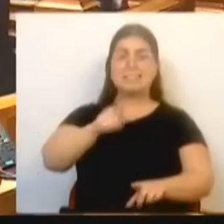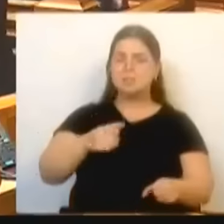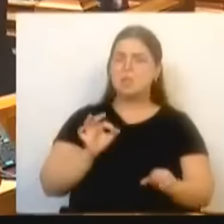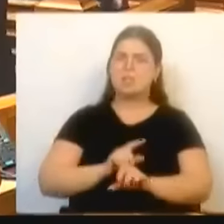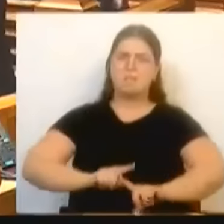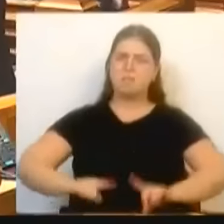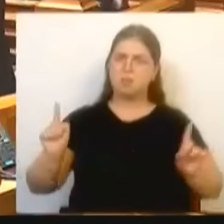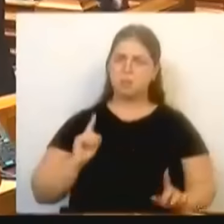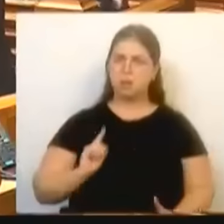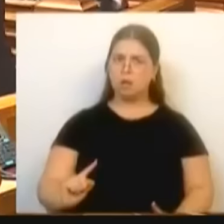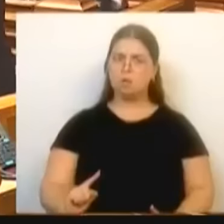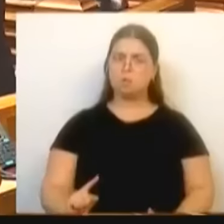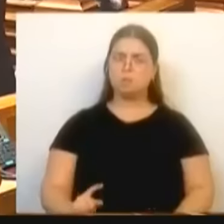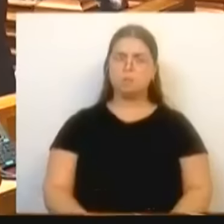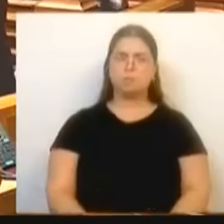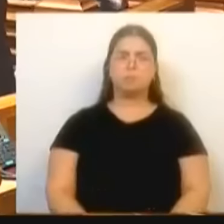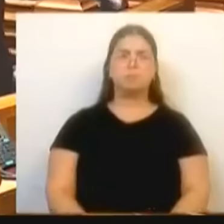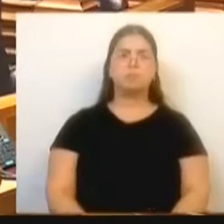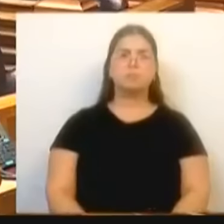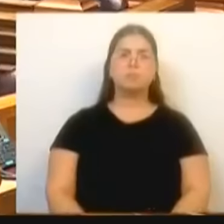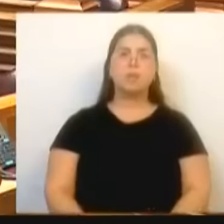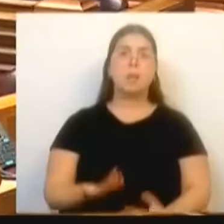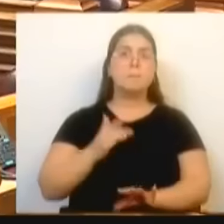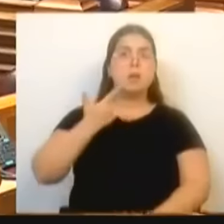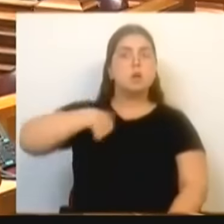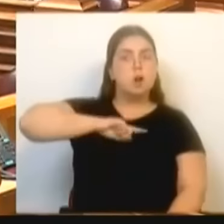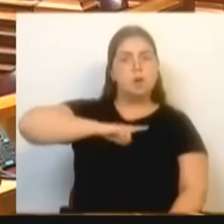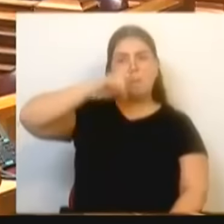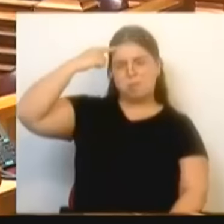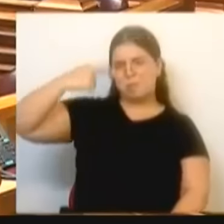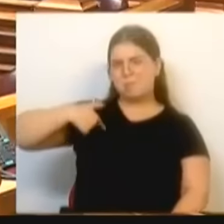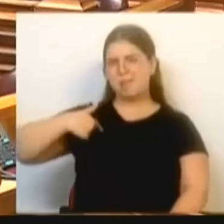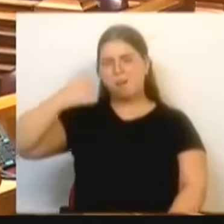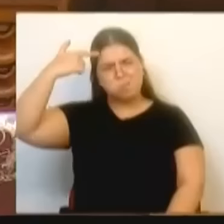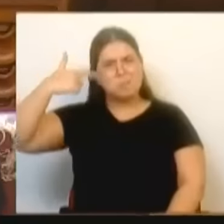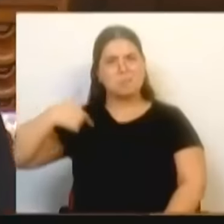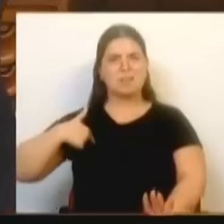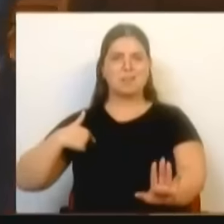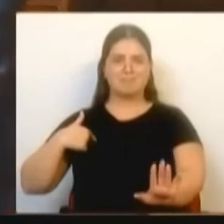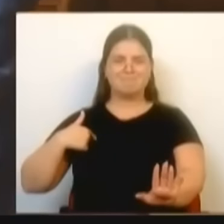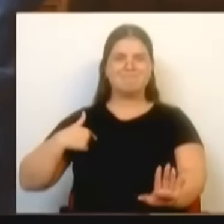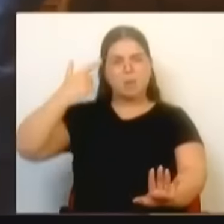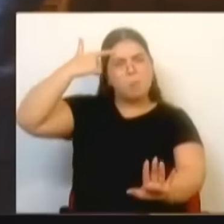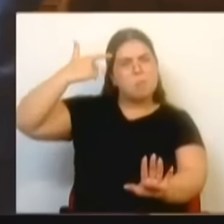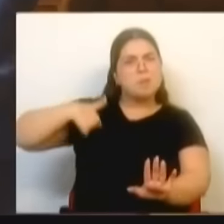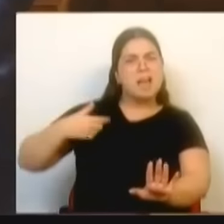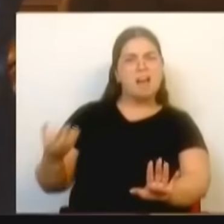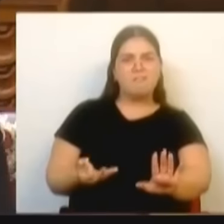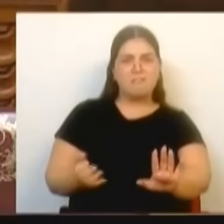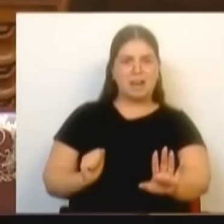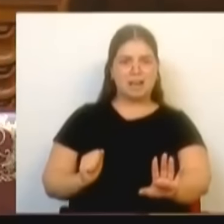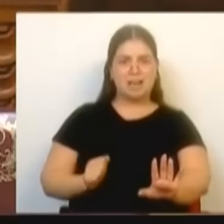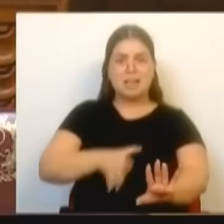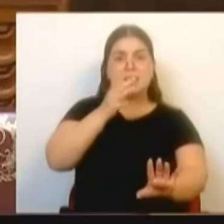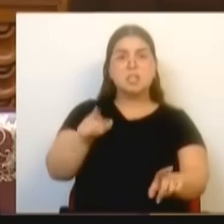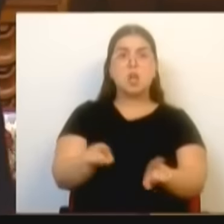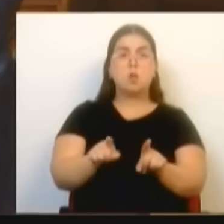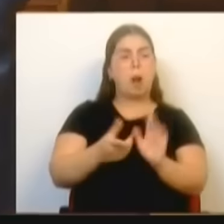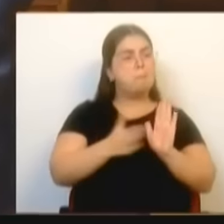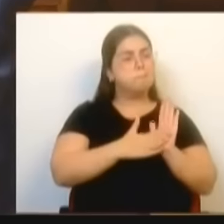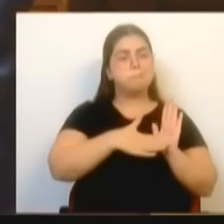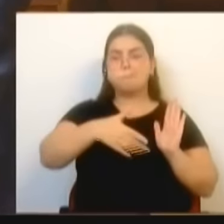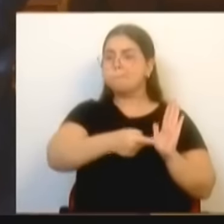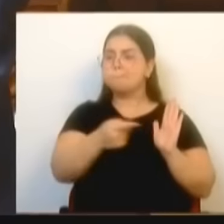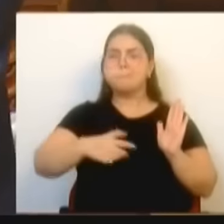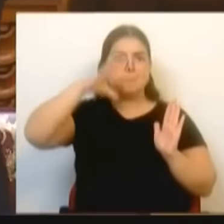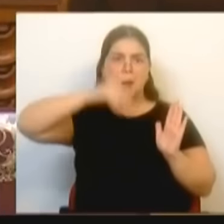grande diferença. Mas nós sabemos mais, nós sabemos mais, nós sabemos mais. Diz que não sabe dos factos, mas há coisas que sabemos.